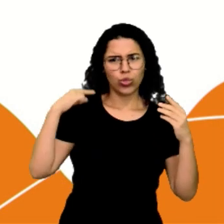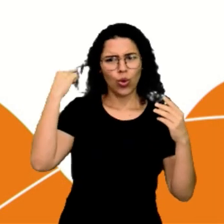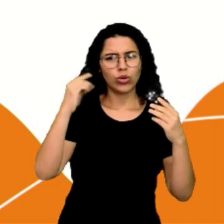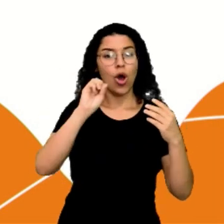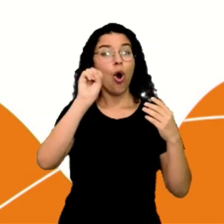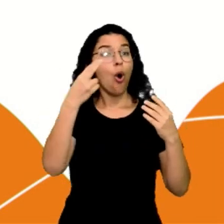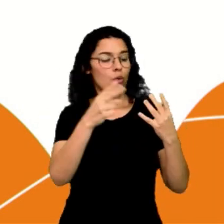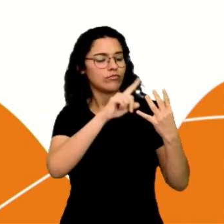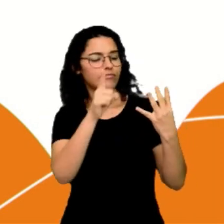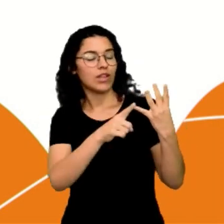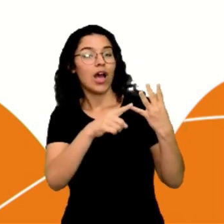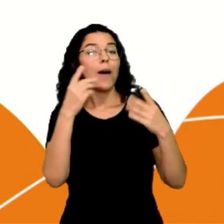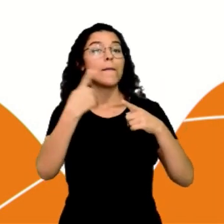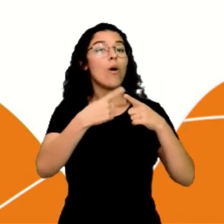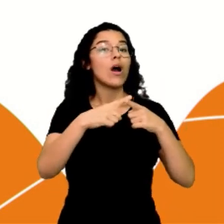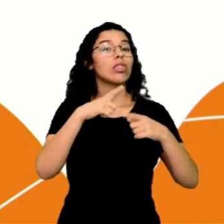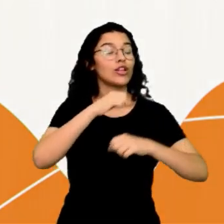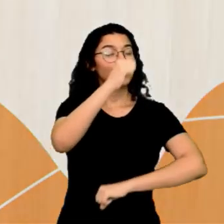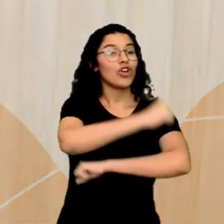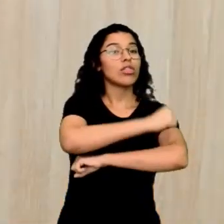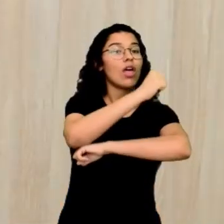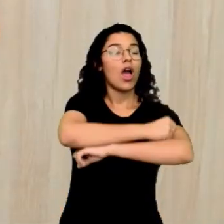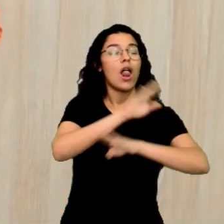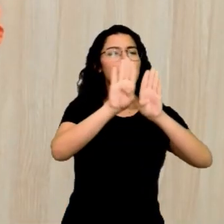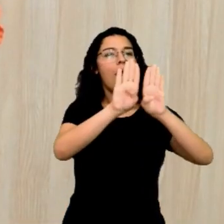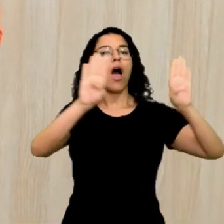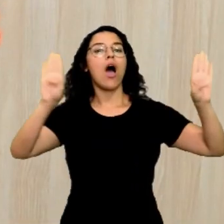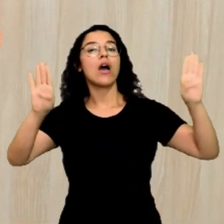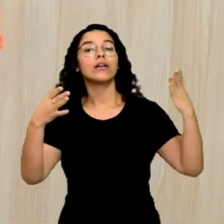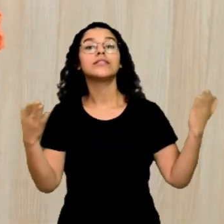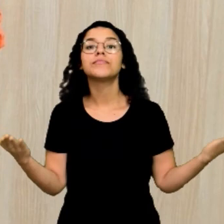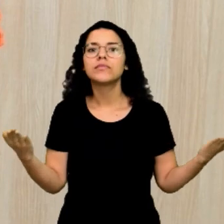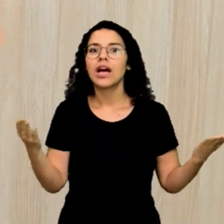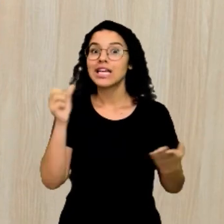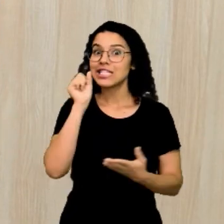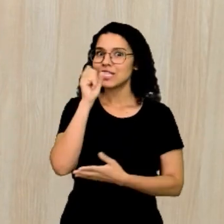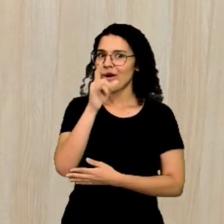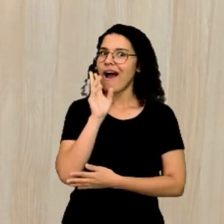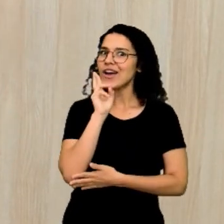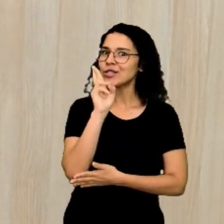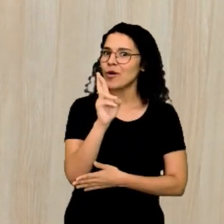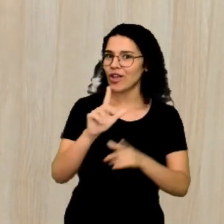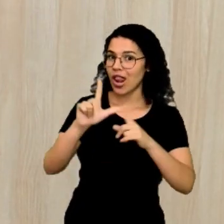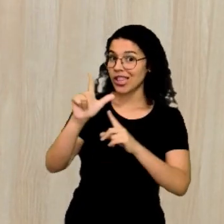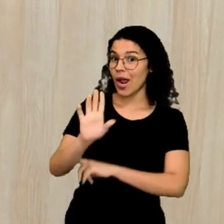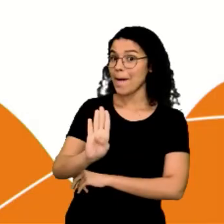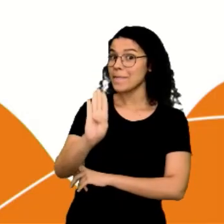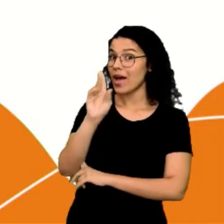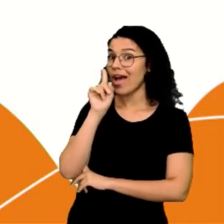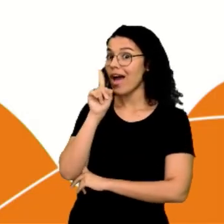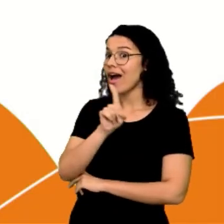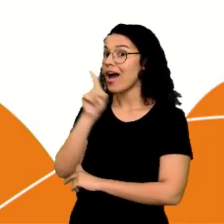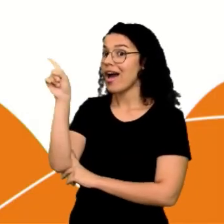D, por causa das janelas abertas. Se você respondeu, letra B, A casa que estava